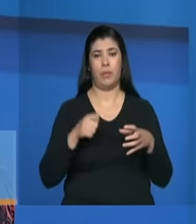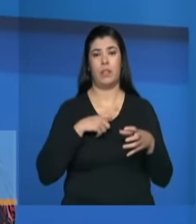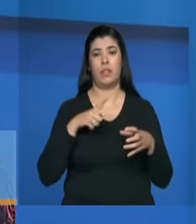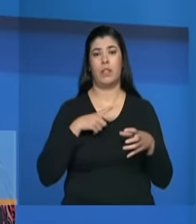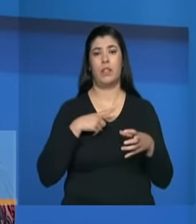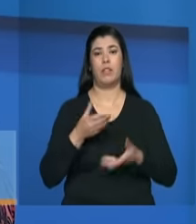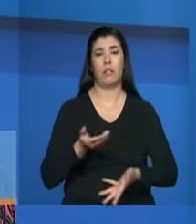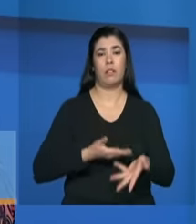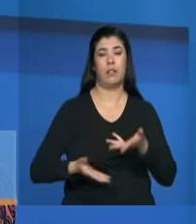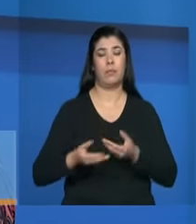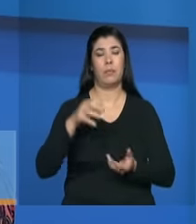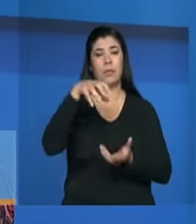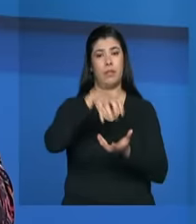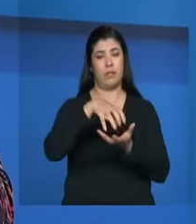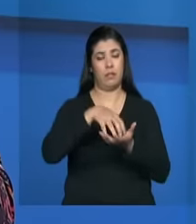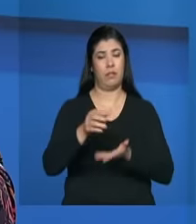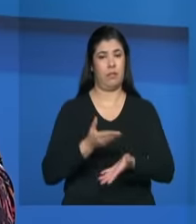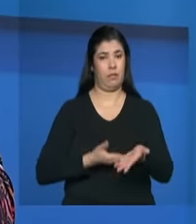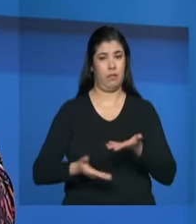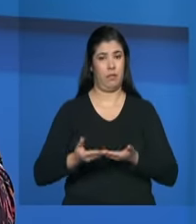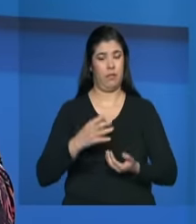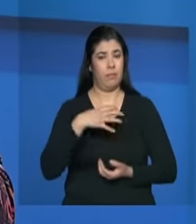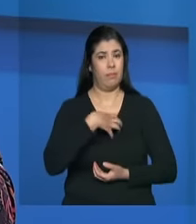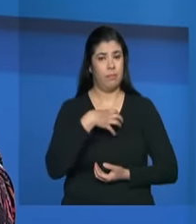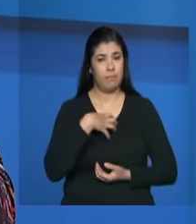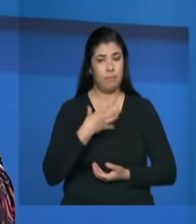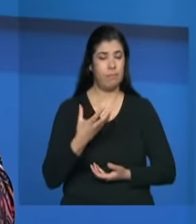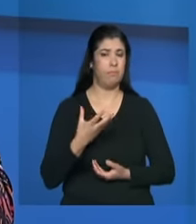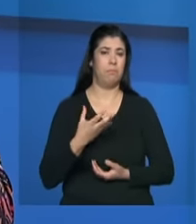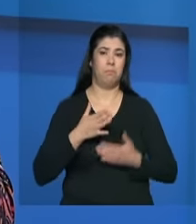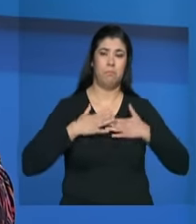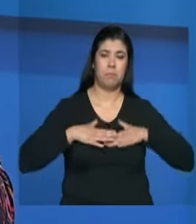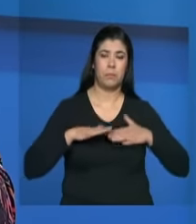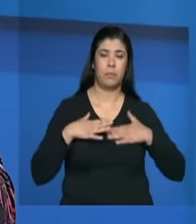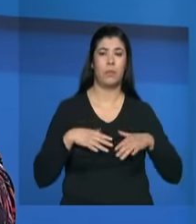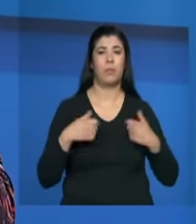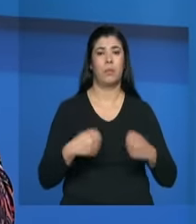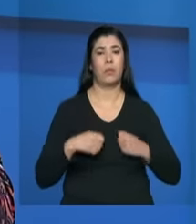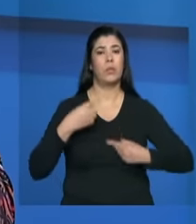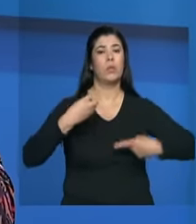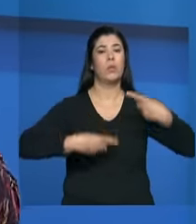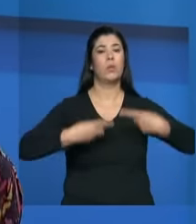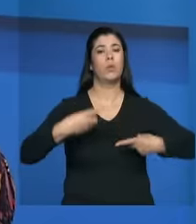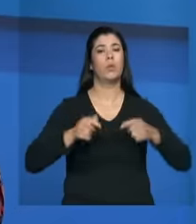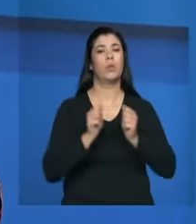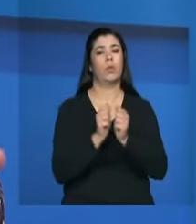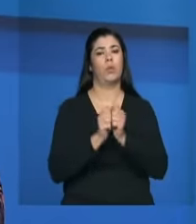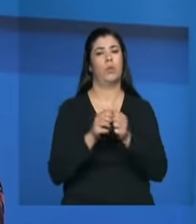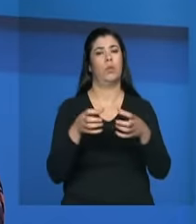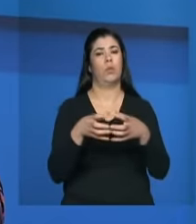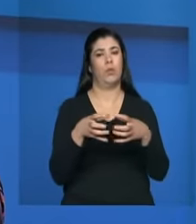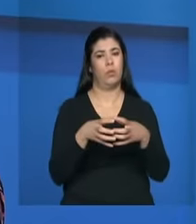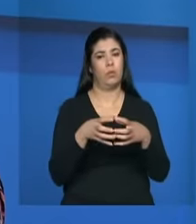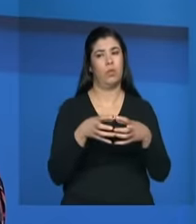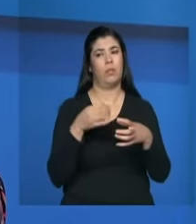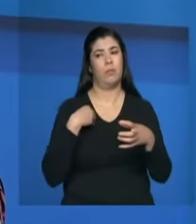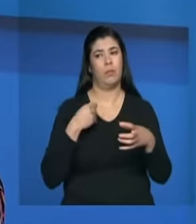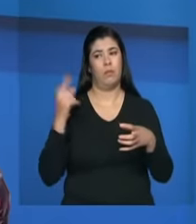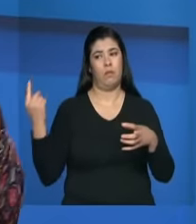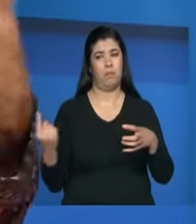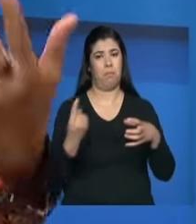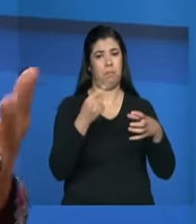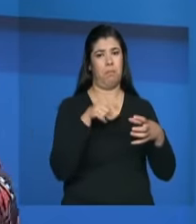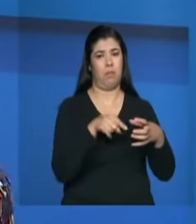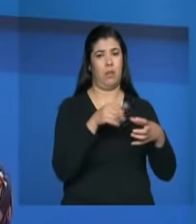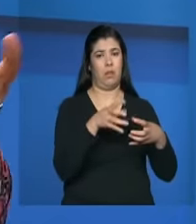serviços de acolhimento é onde elas se sintam mais confortáveis elas devem discutir com a equipe chegar a equipe receber e